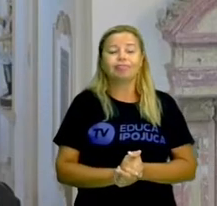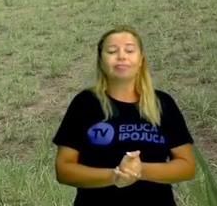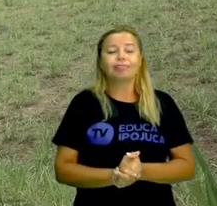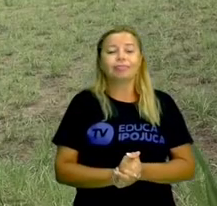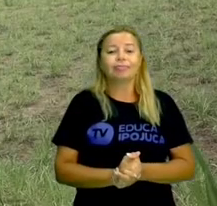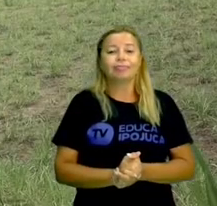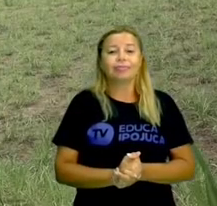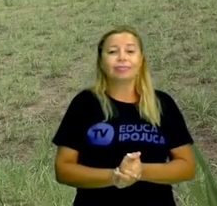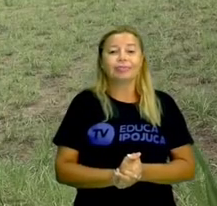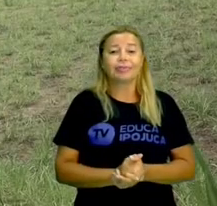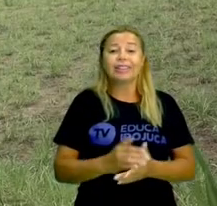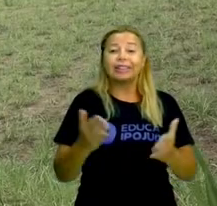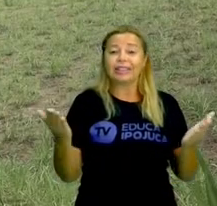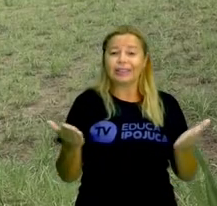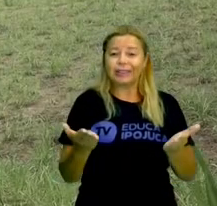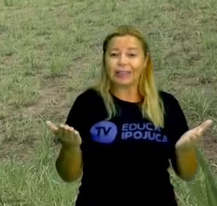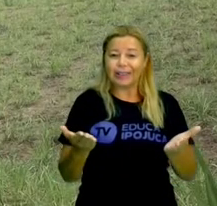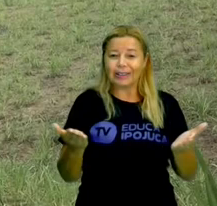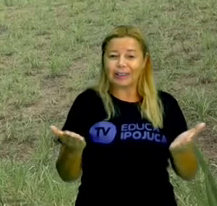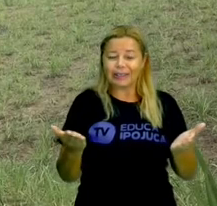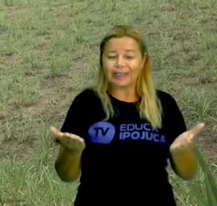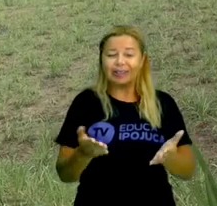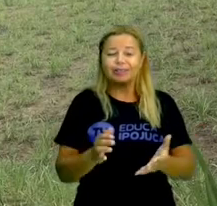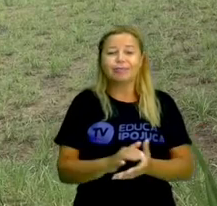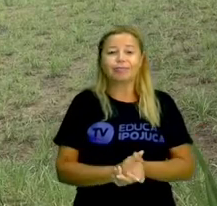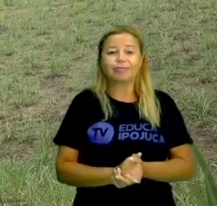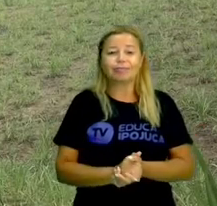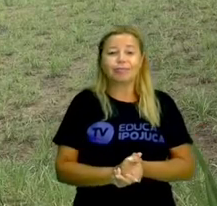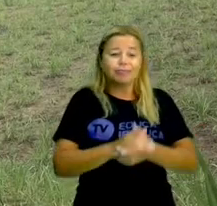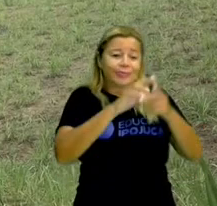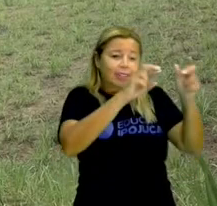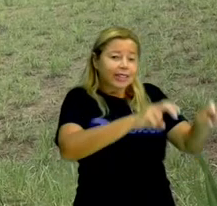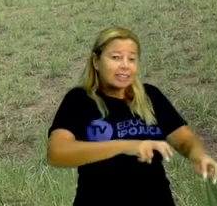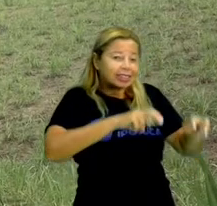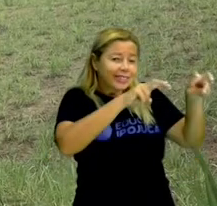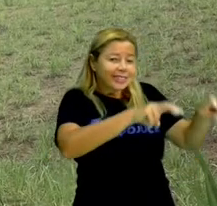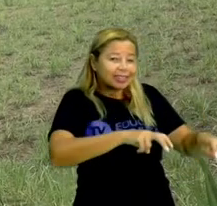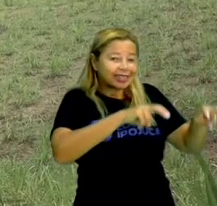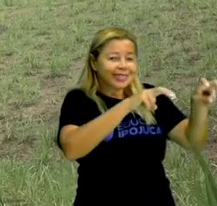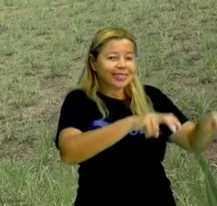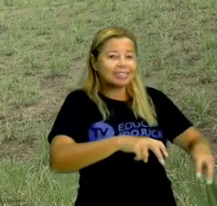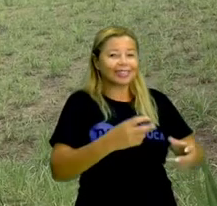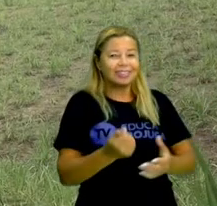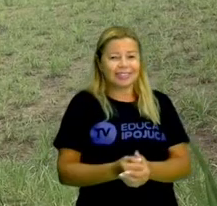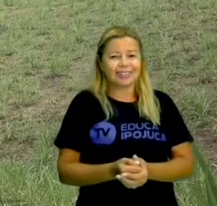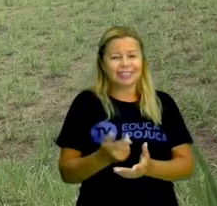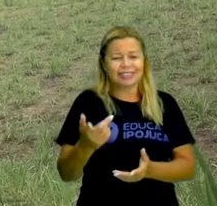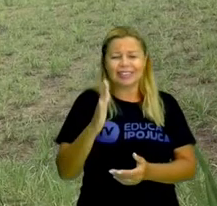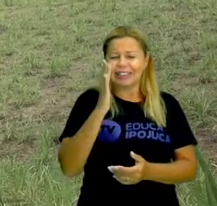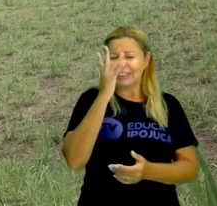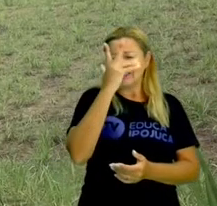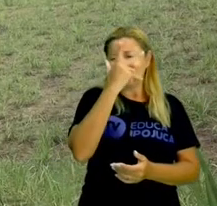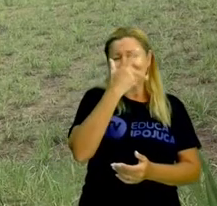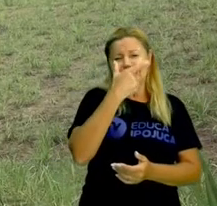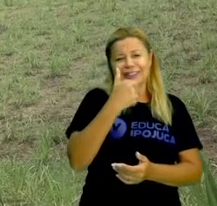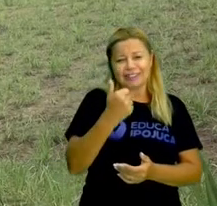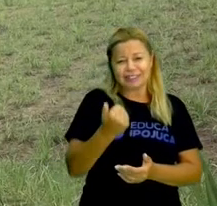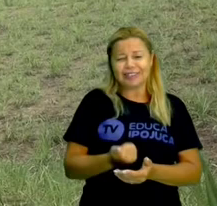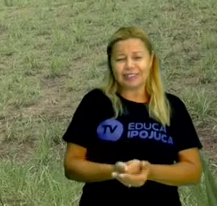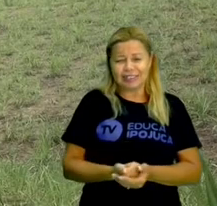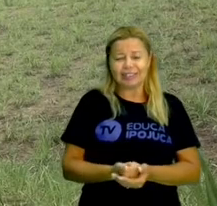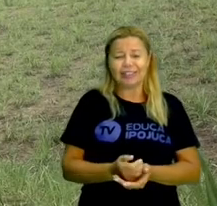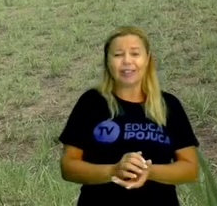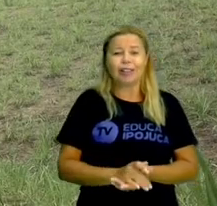isso, eu estou aqui agora no engenho. Pois é. Essa paisagem rural que